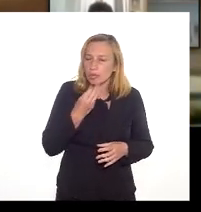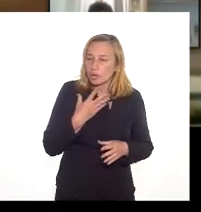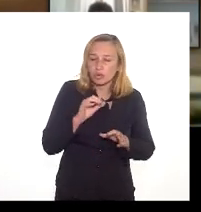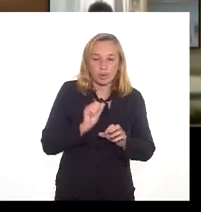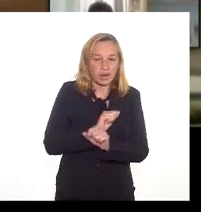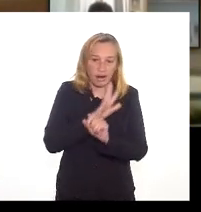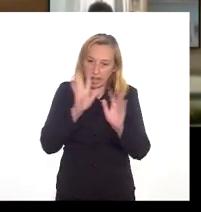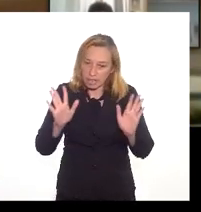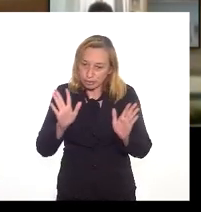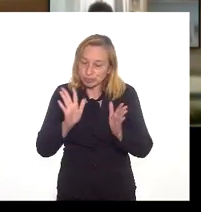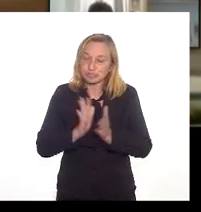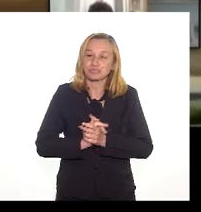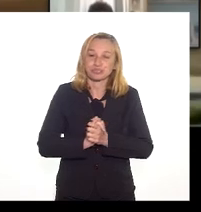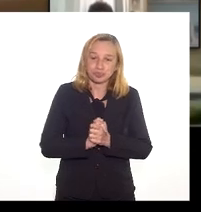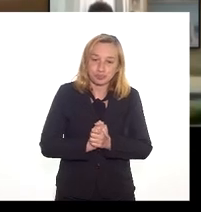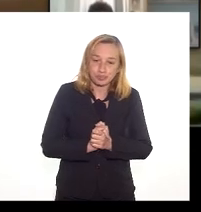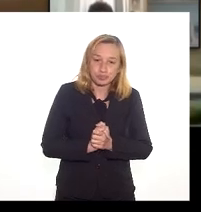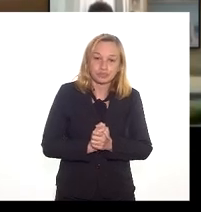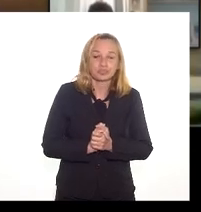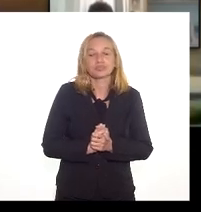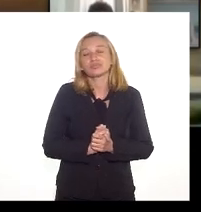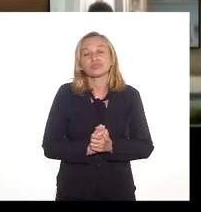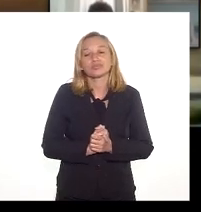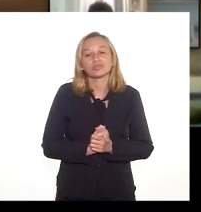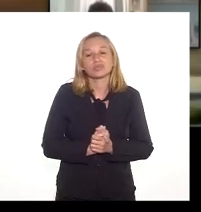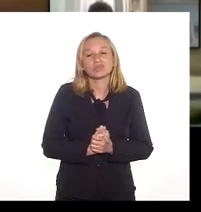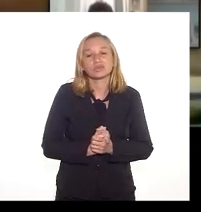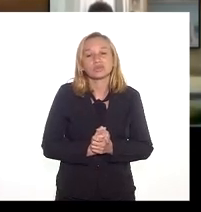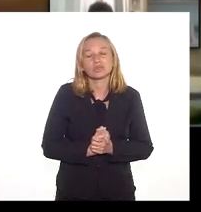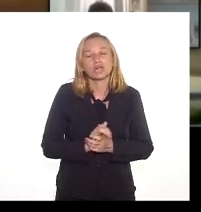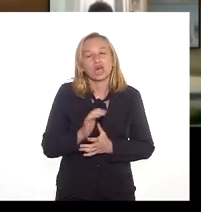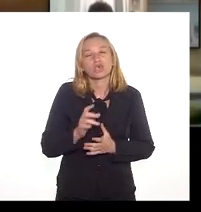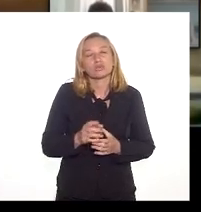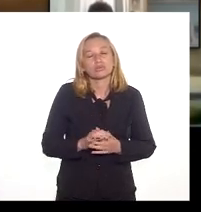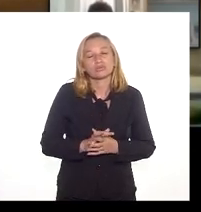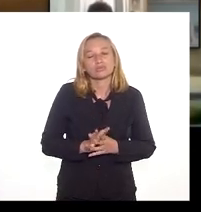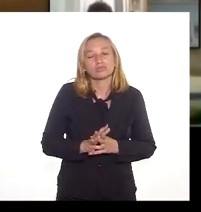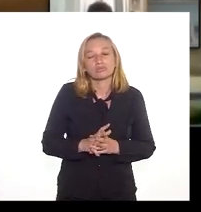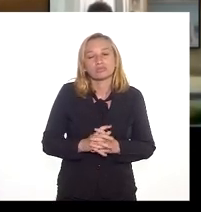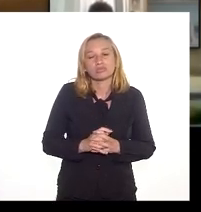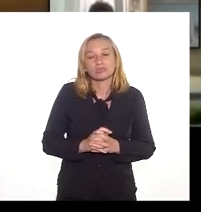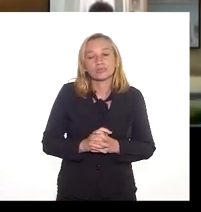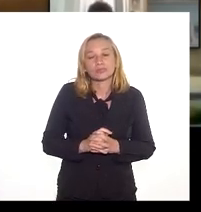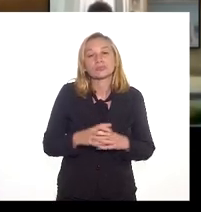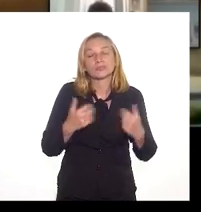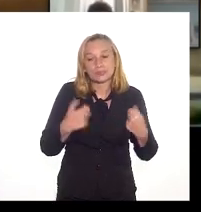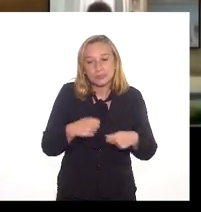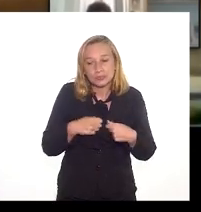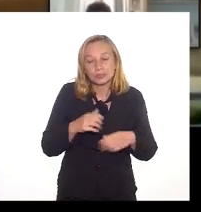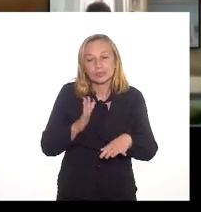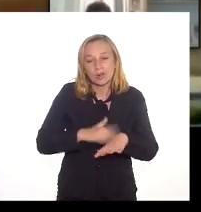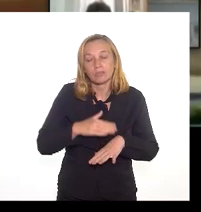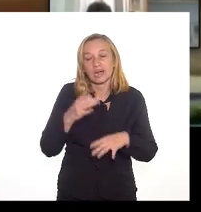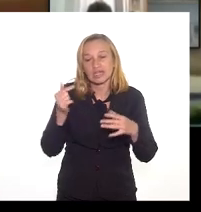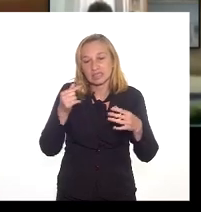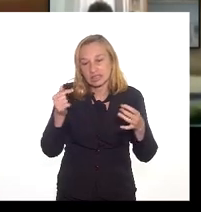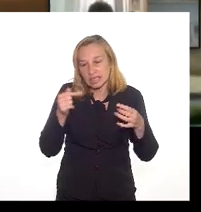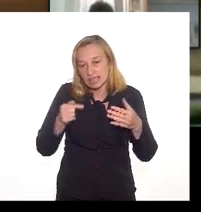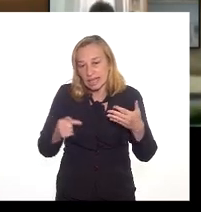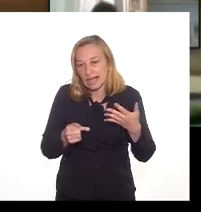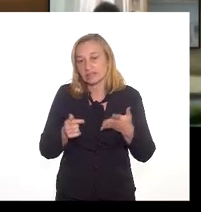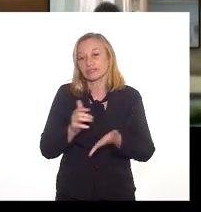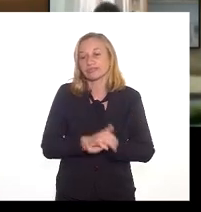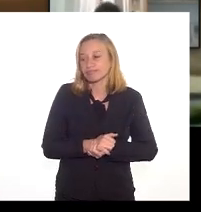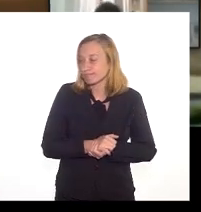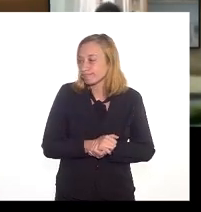esclarecido a partir do tema de concessão nove que foi realizado e precisa ser mais bem discutido não só